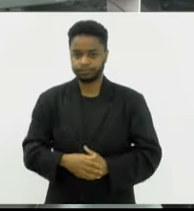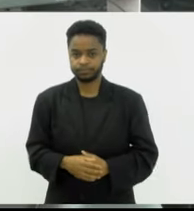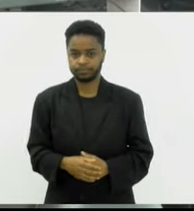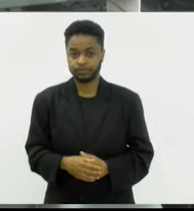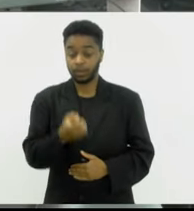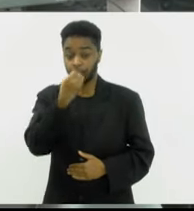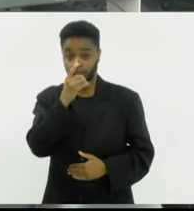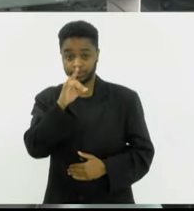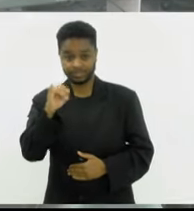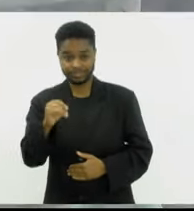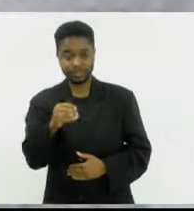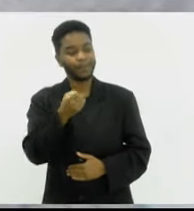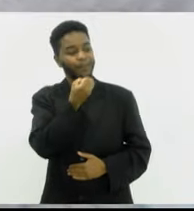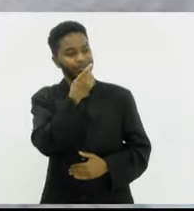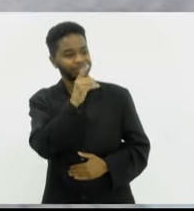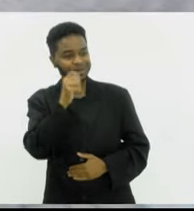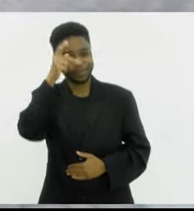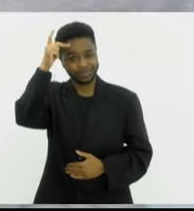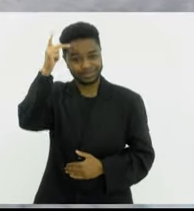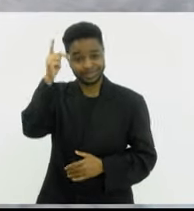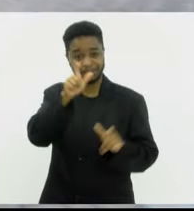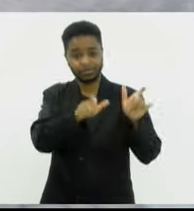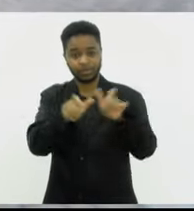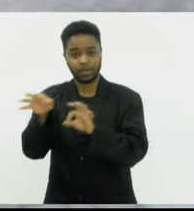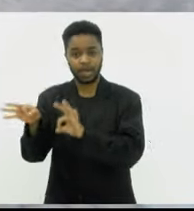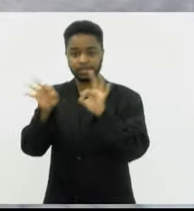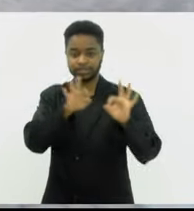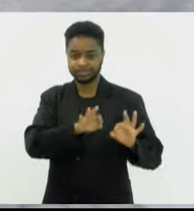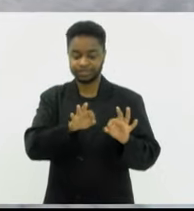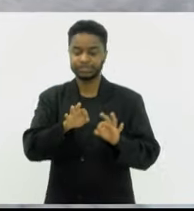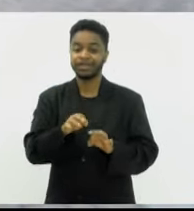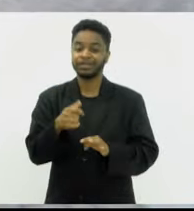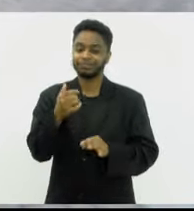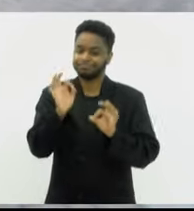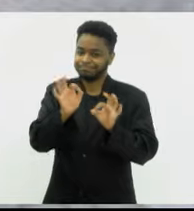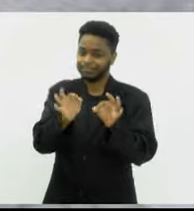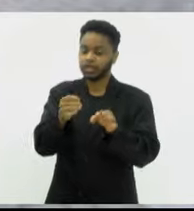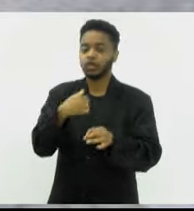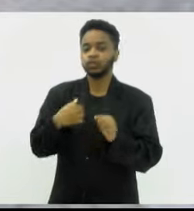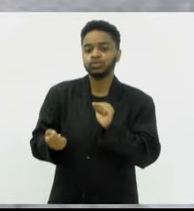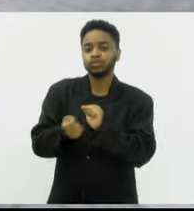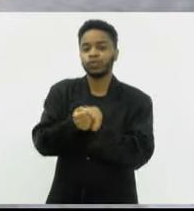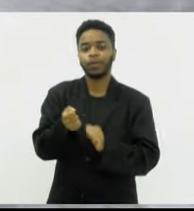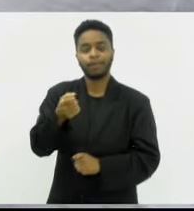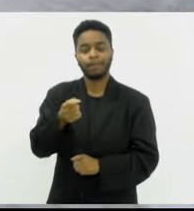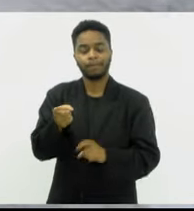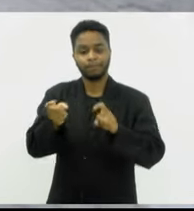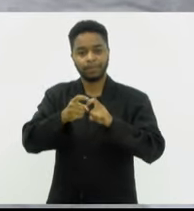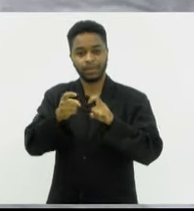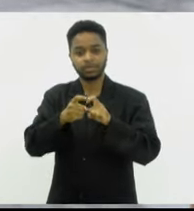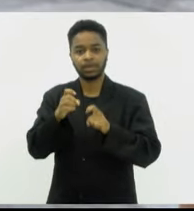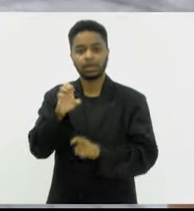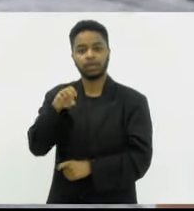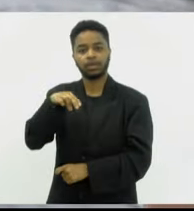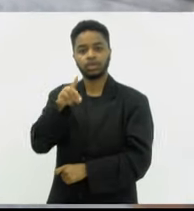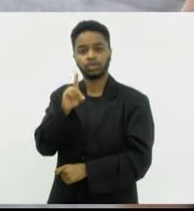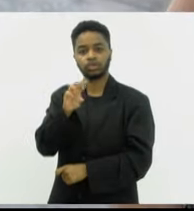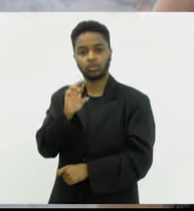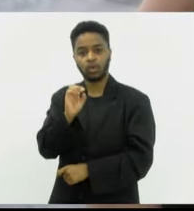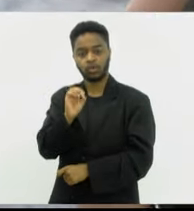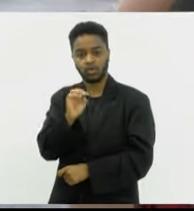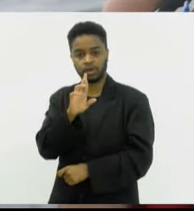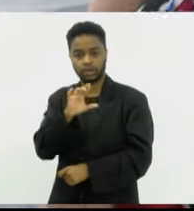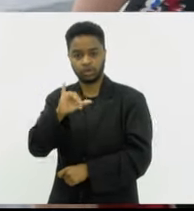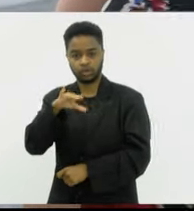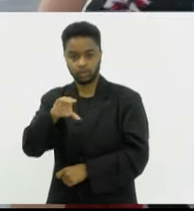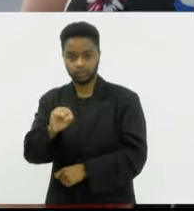Bom dia, Potira. Bom dia a todos que nos assistem. É isso mesmo, eu estou aqui com a endocrinologista doutora Ana Cristina, que vai explicar para a